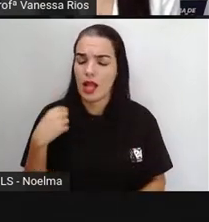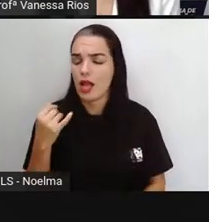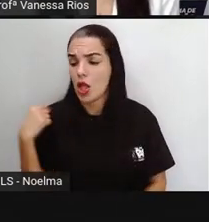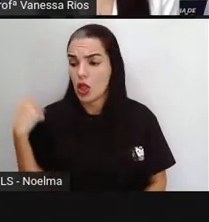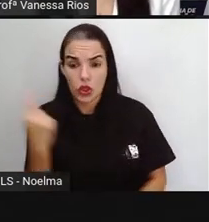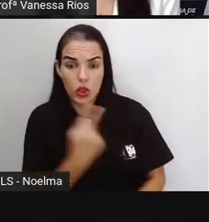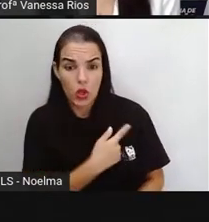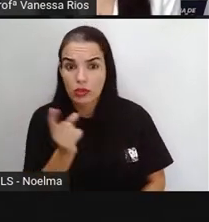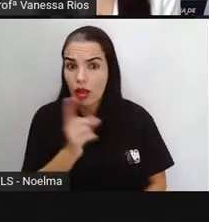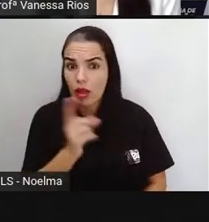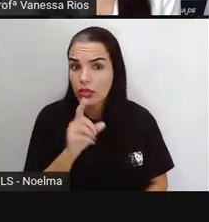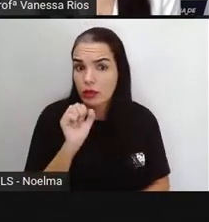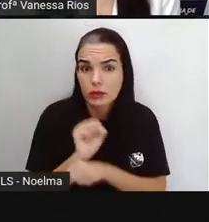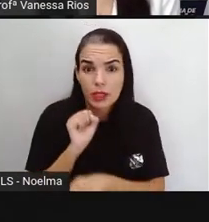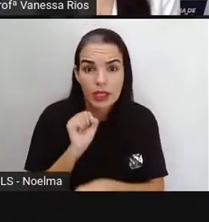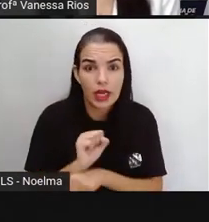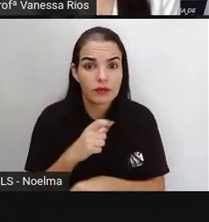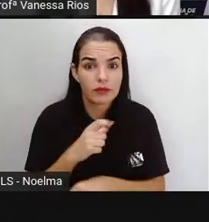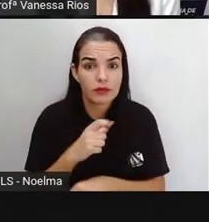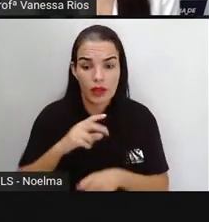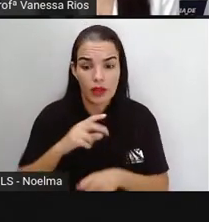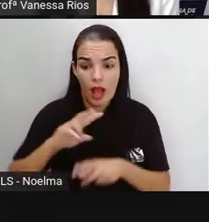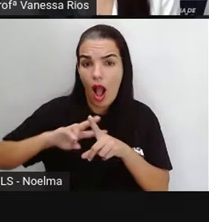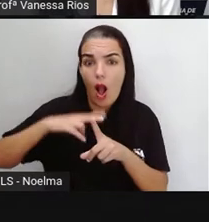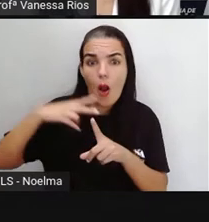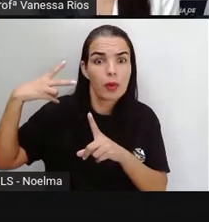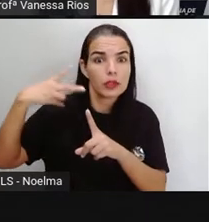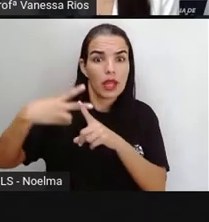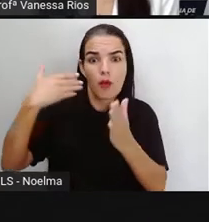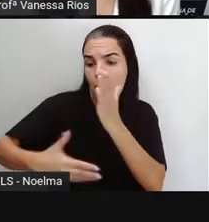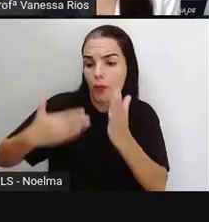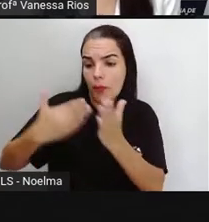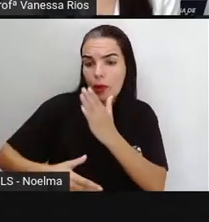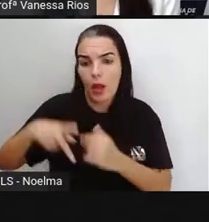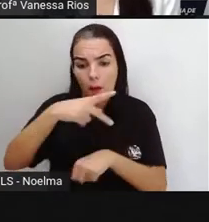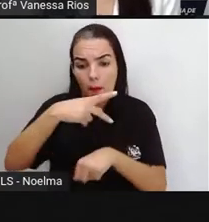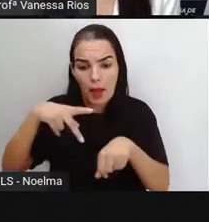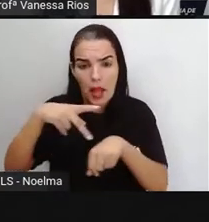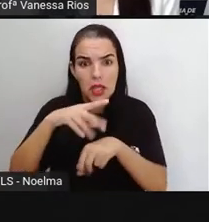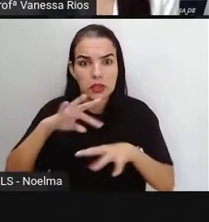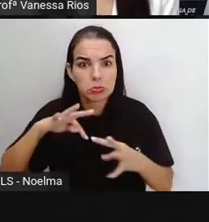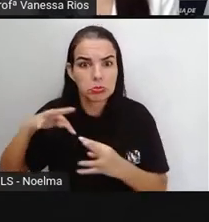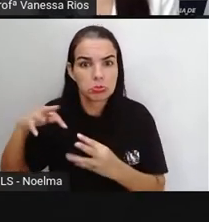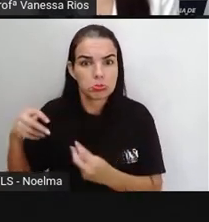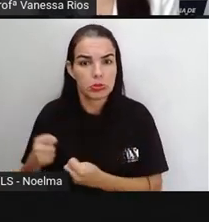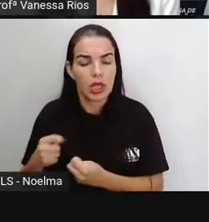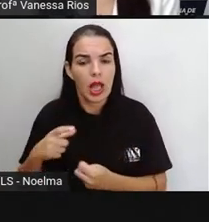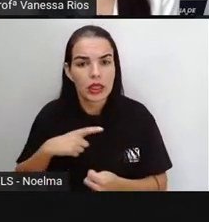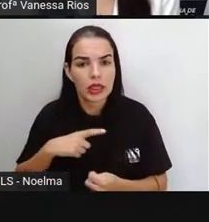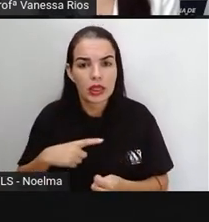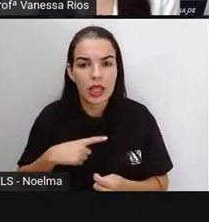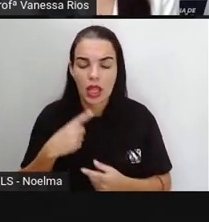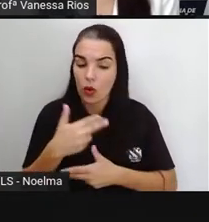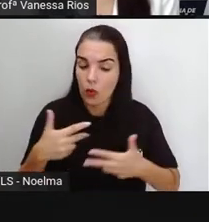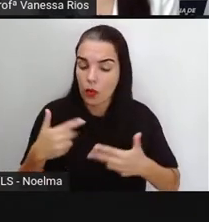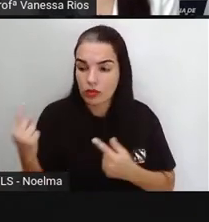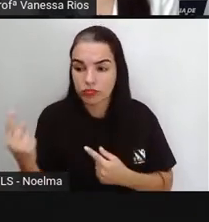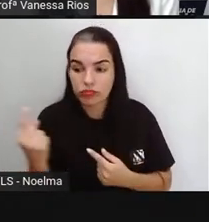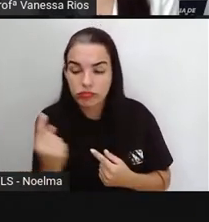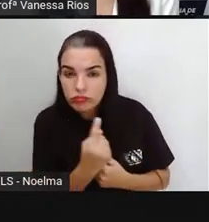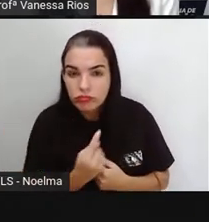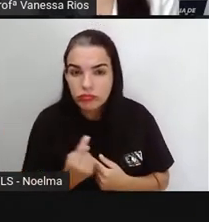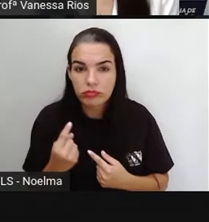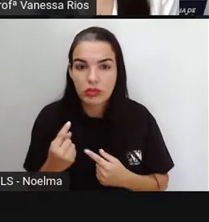esperávamos que tivesse aumentado o desperdício no país inteiro. Tem fatores isolados, como a redução do